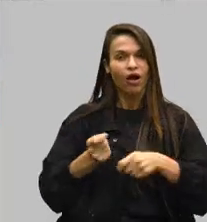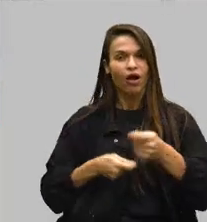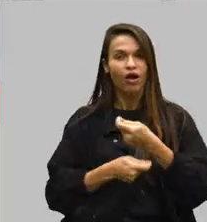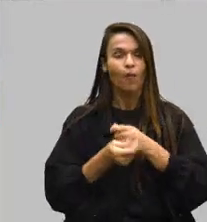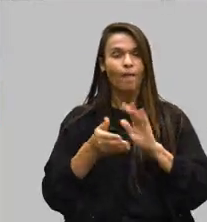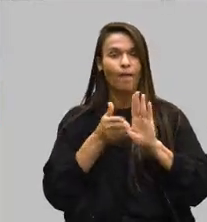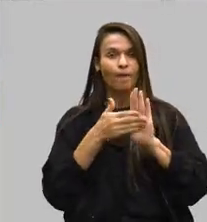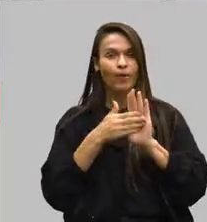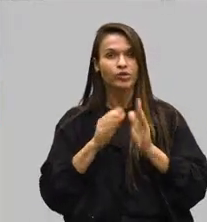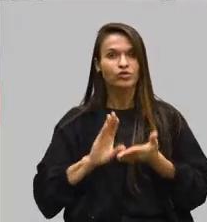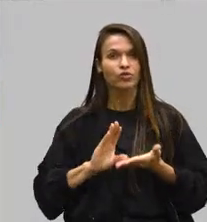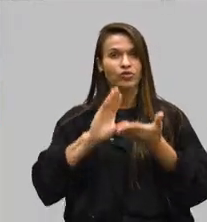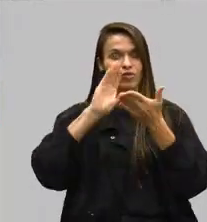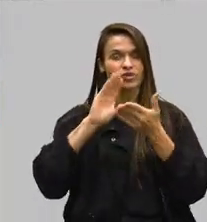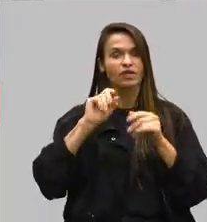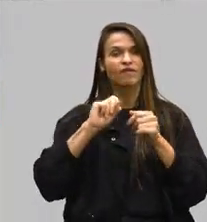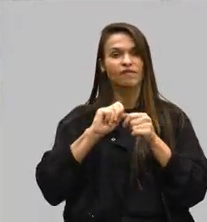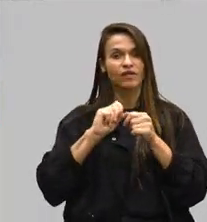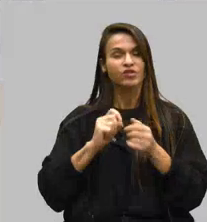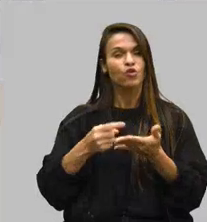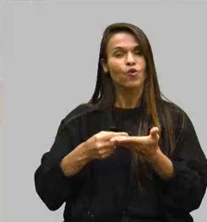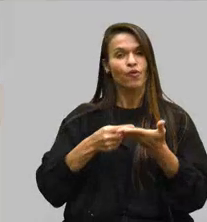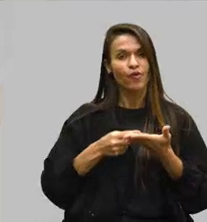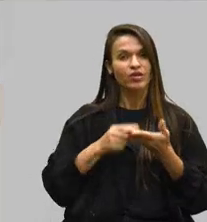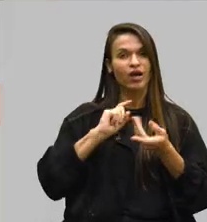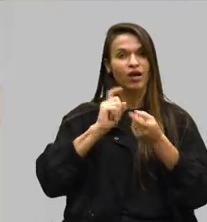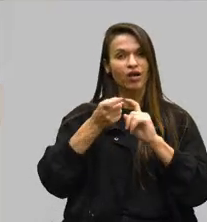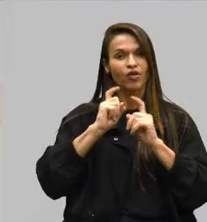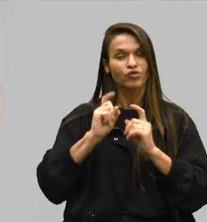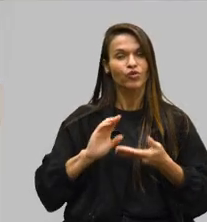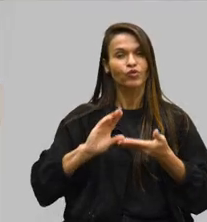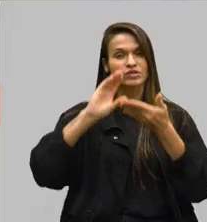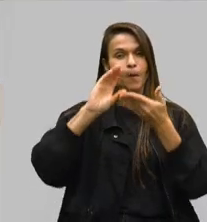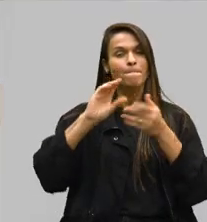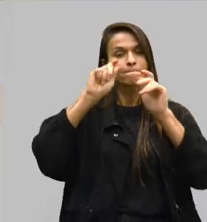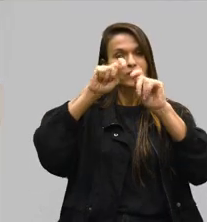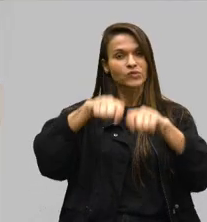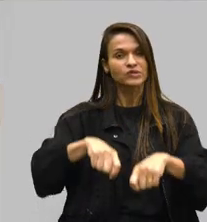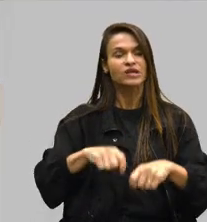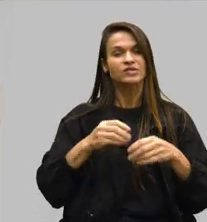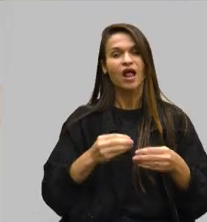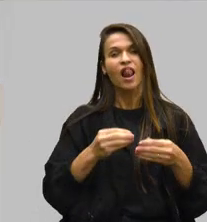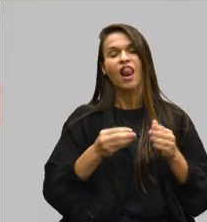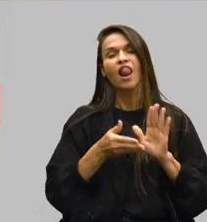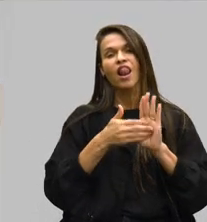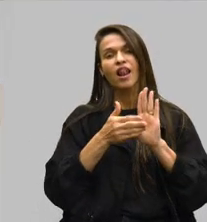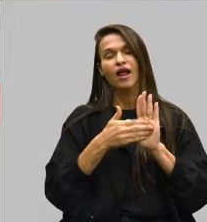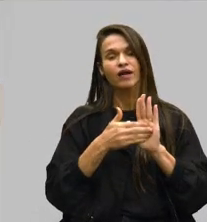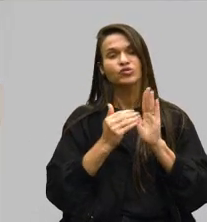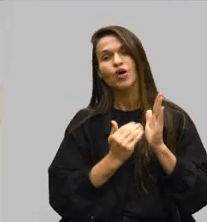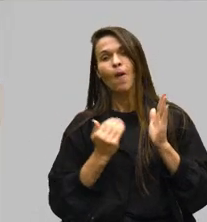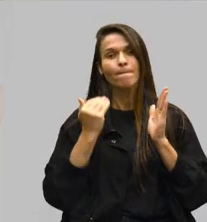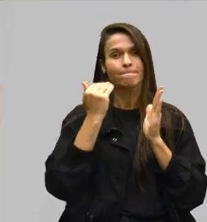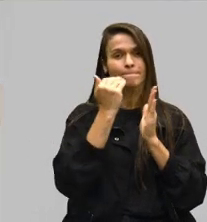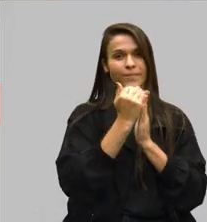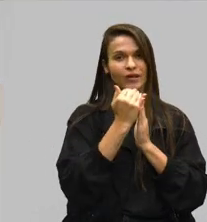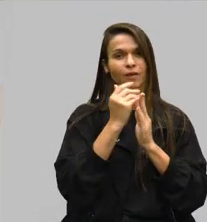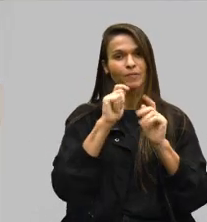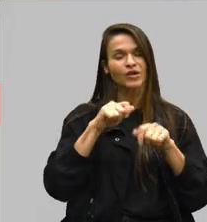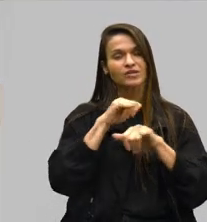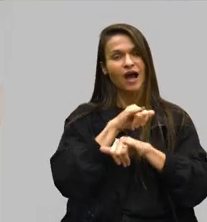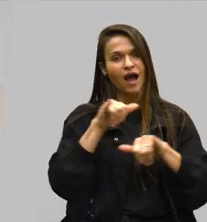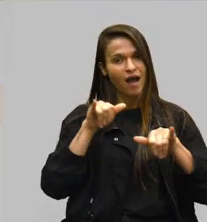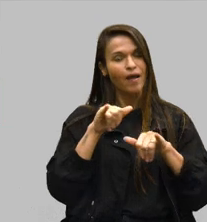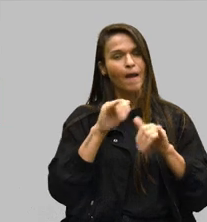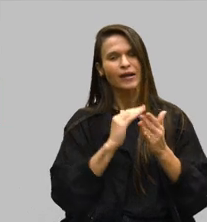Conselho, fiz a convocação da reunião do Conselho para que pudéssemos levar a proposta de aumento, para que possamos anunciar